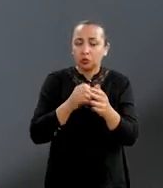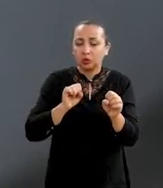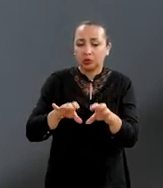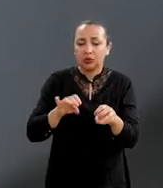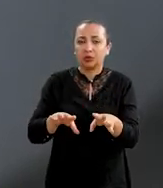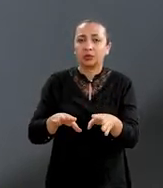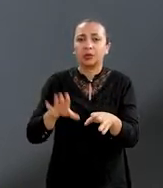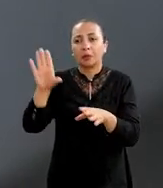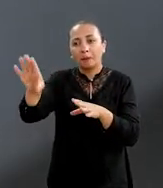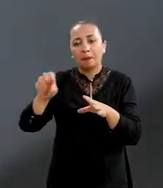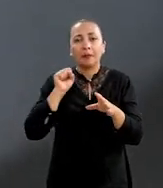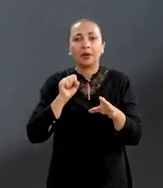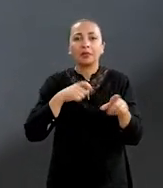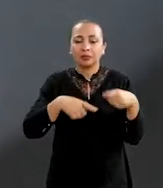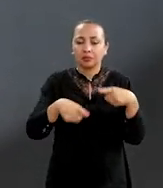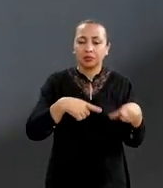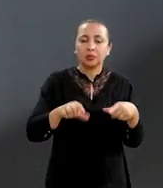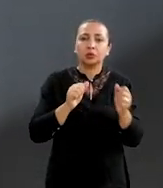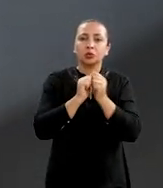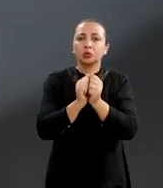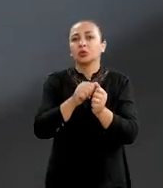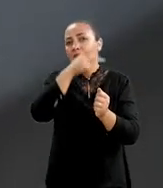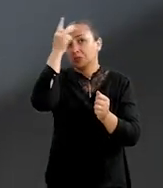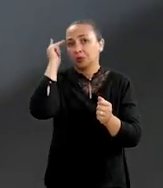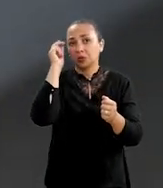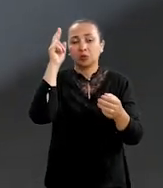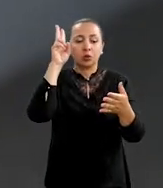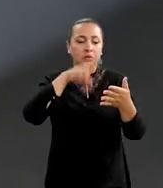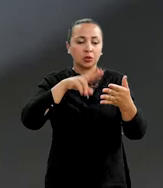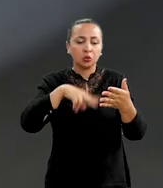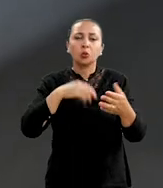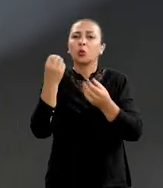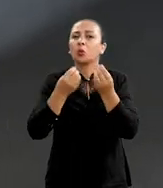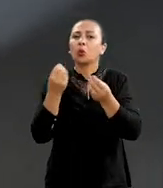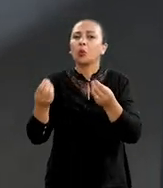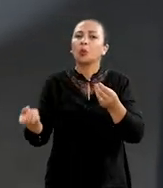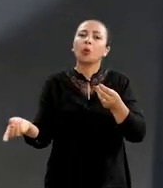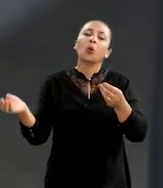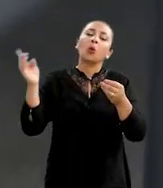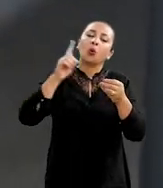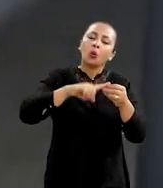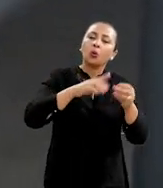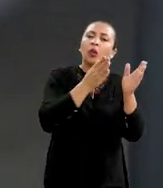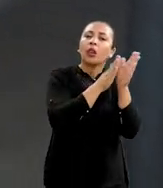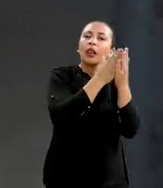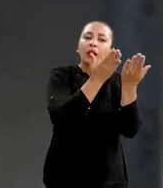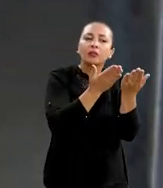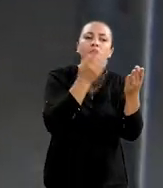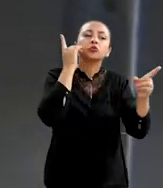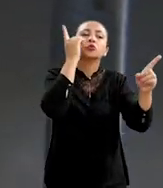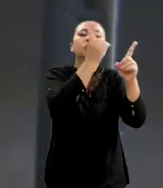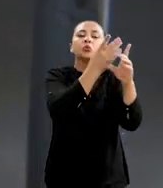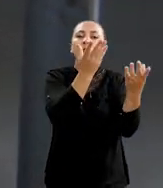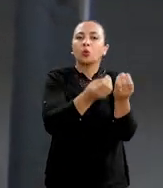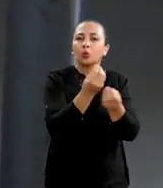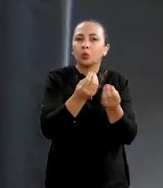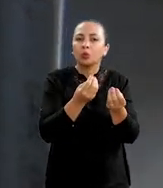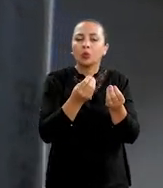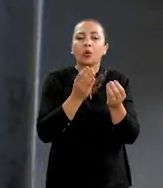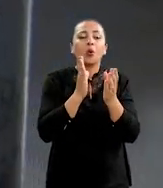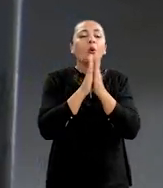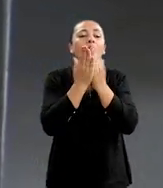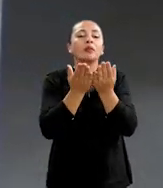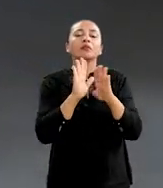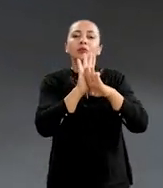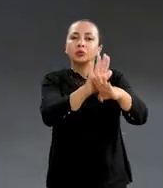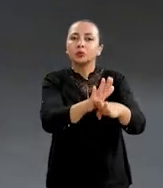a questão de trabalhar com esses internos, como é que esse livro chega a ter eles, o que é que esse livro está ajudando no processo de